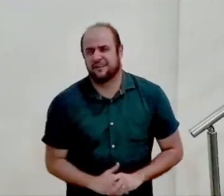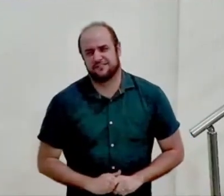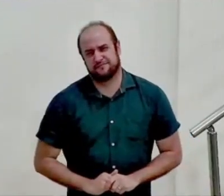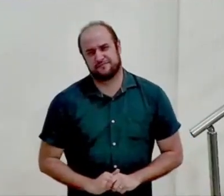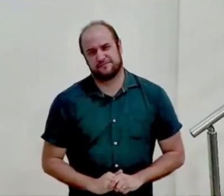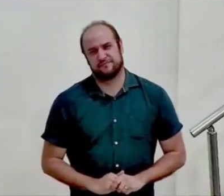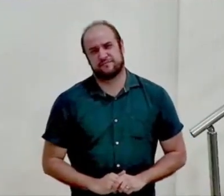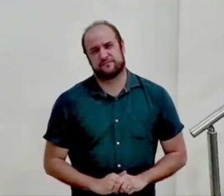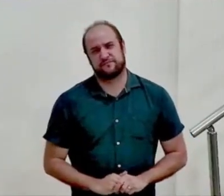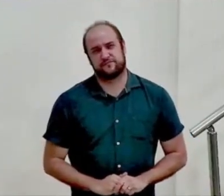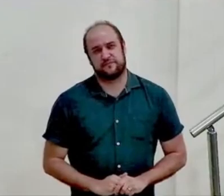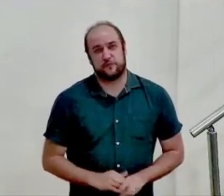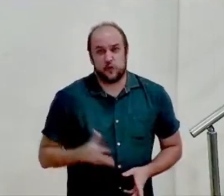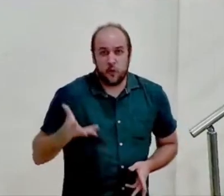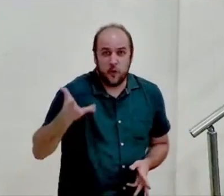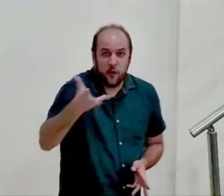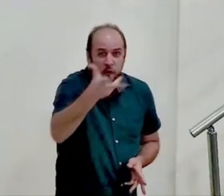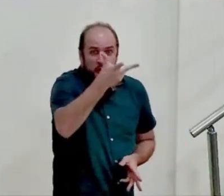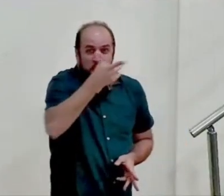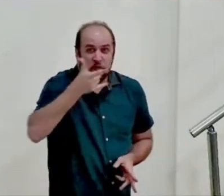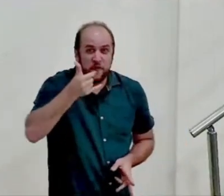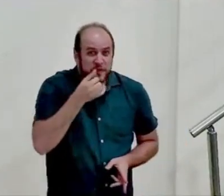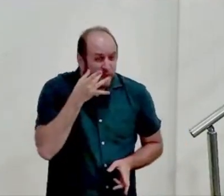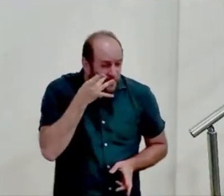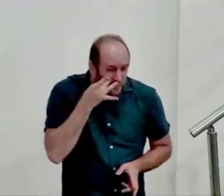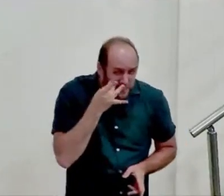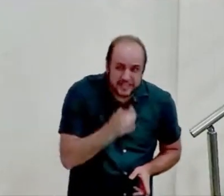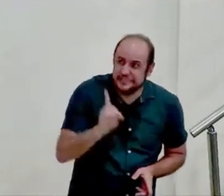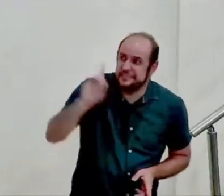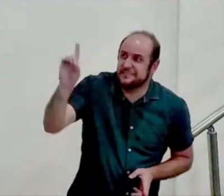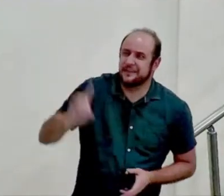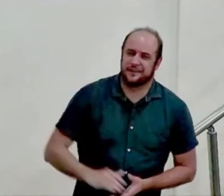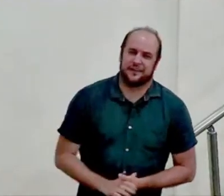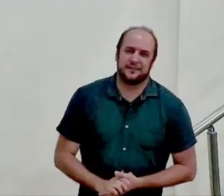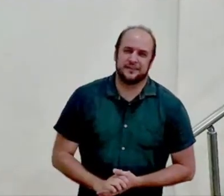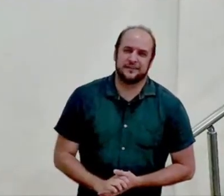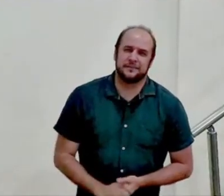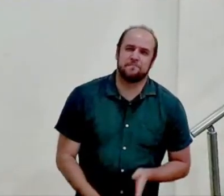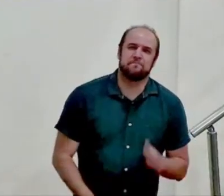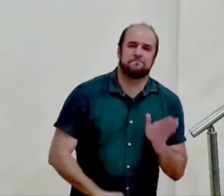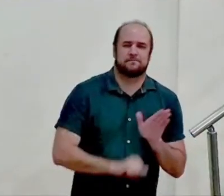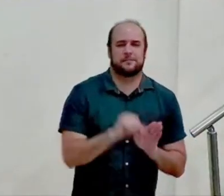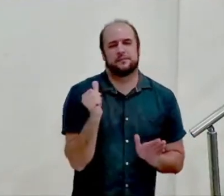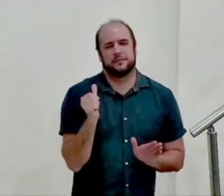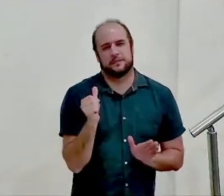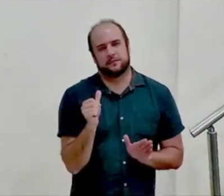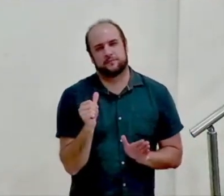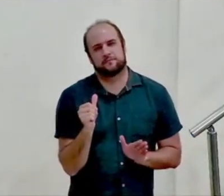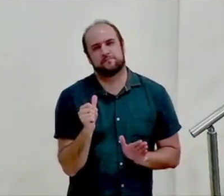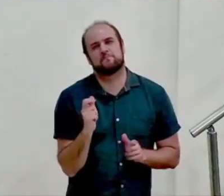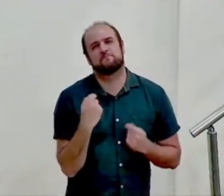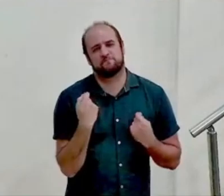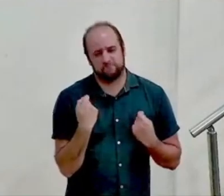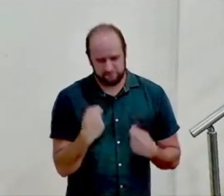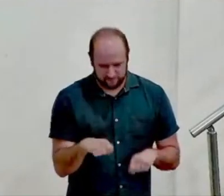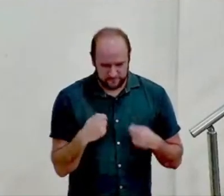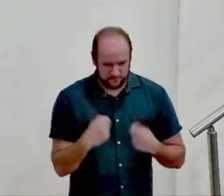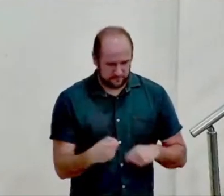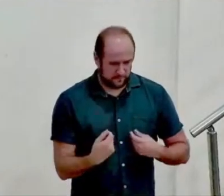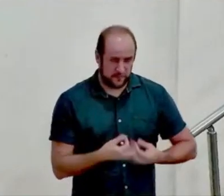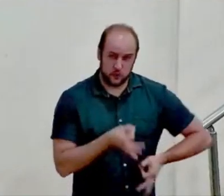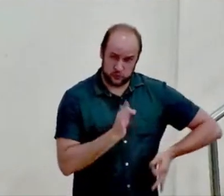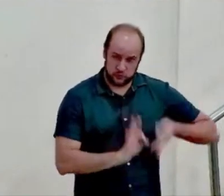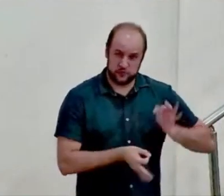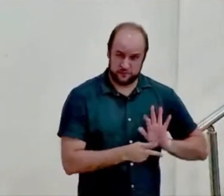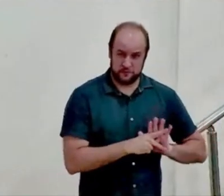você é convidado para a presença de Deus mas primeiro é necessário você abandonar a sua justiça